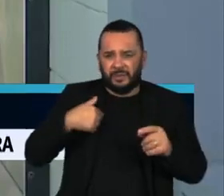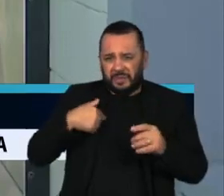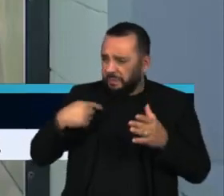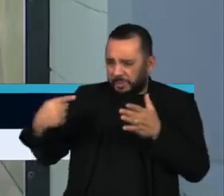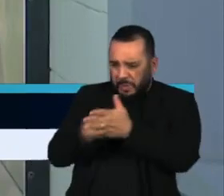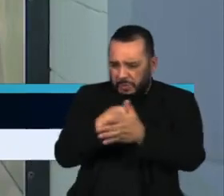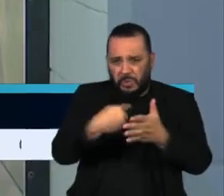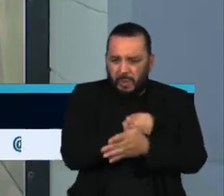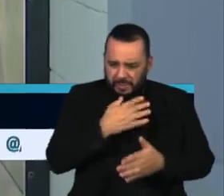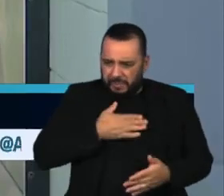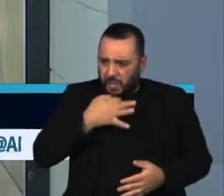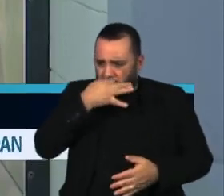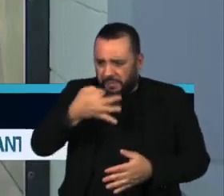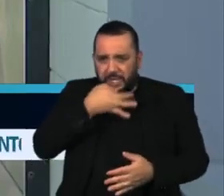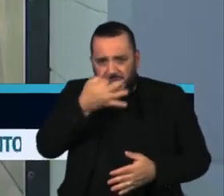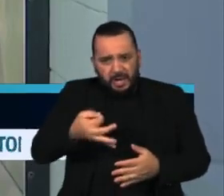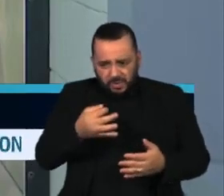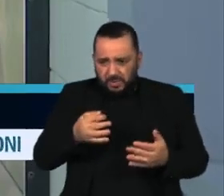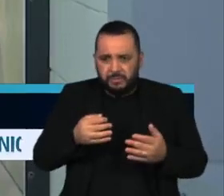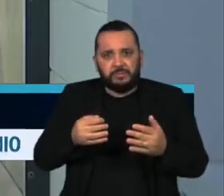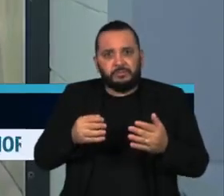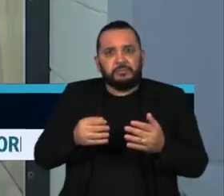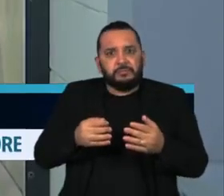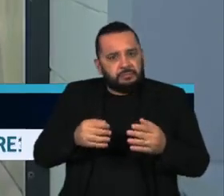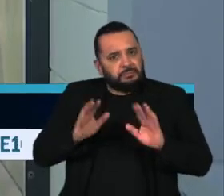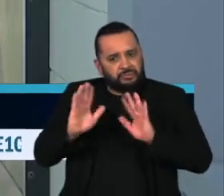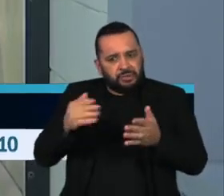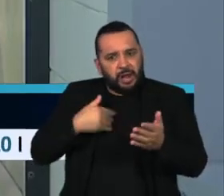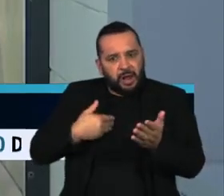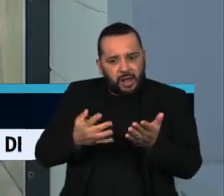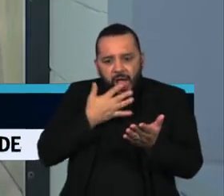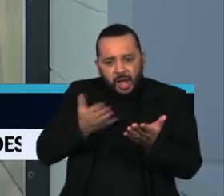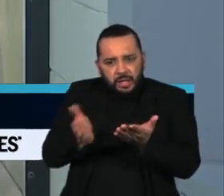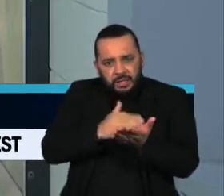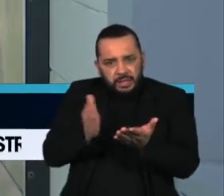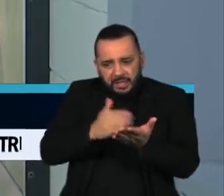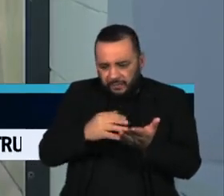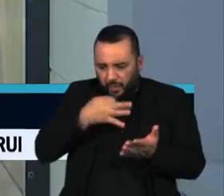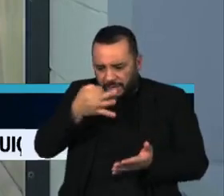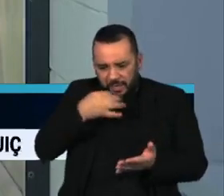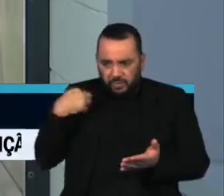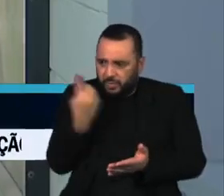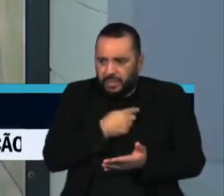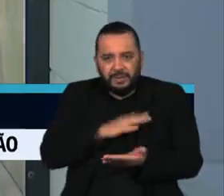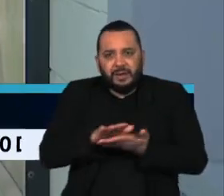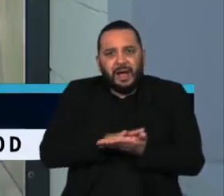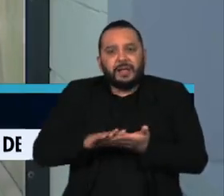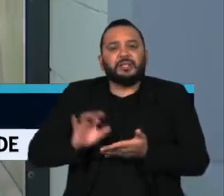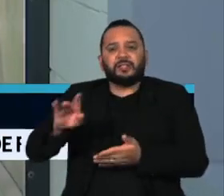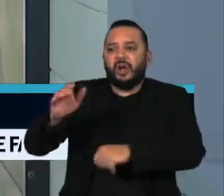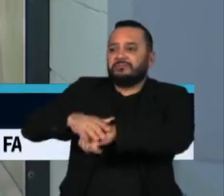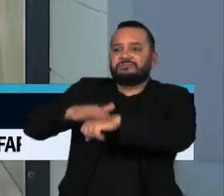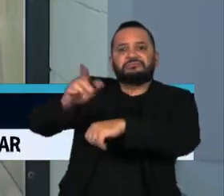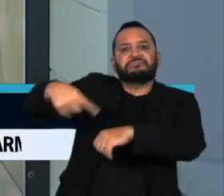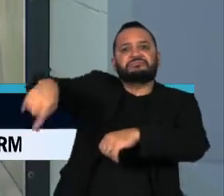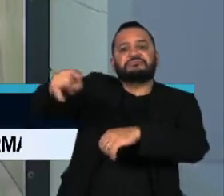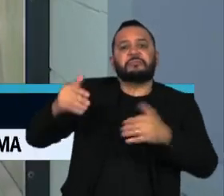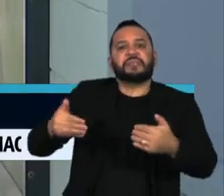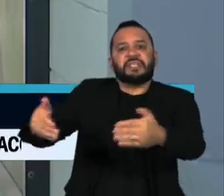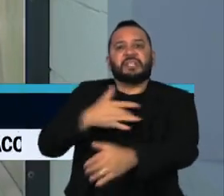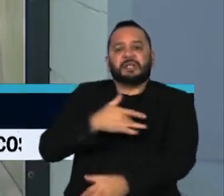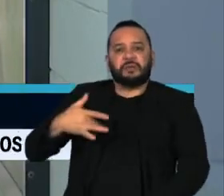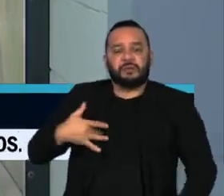cartilha e pediu a revisão do documento. O representante do Ministério da Saúde disse que ouviu todas as